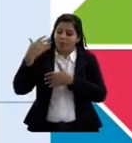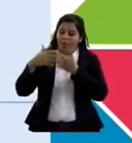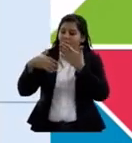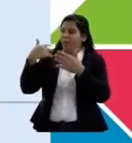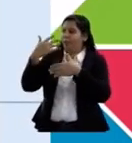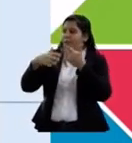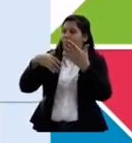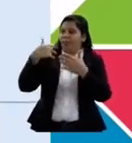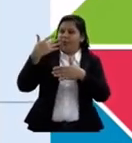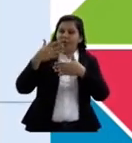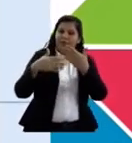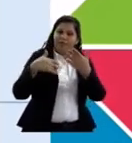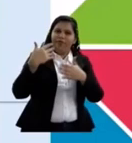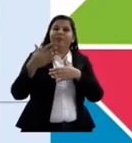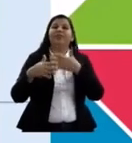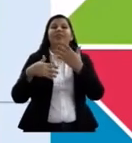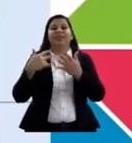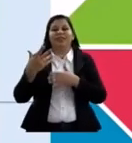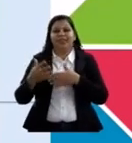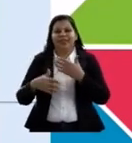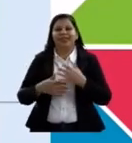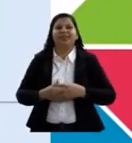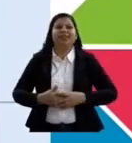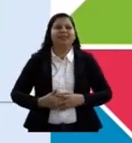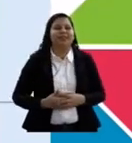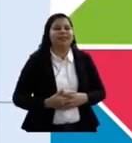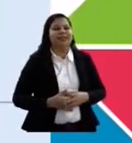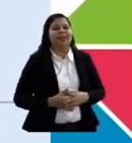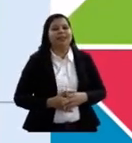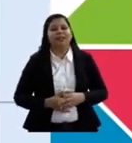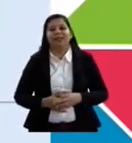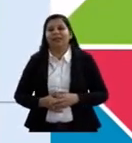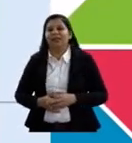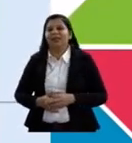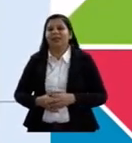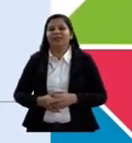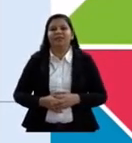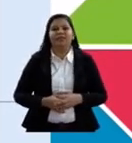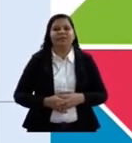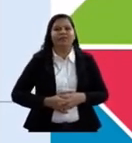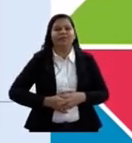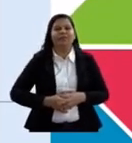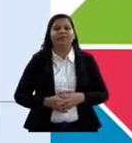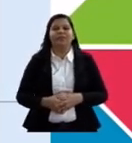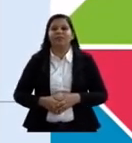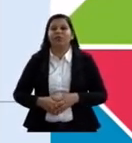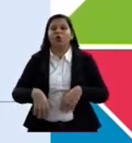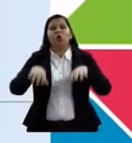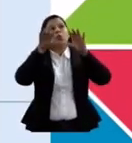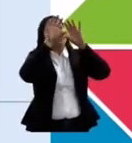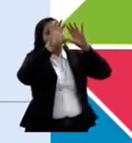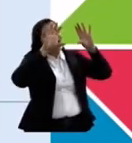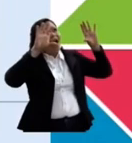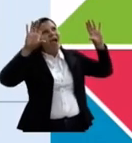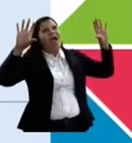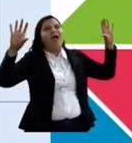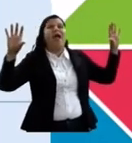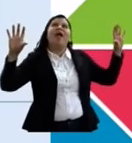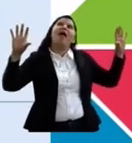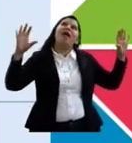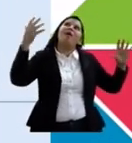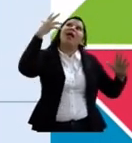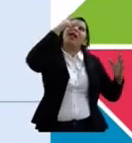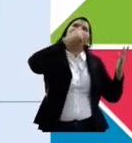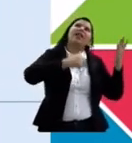acuíri vai nascer. Observe e anota o tudo, um acuíri vai